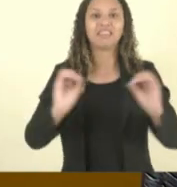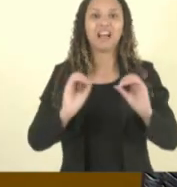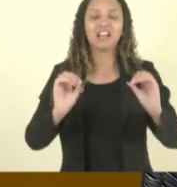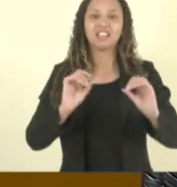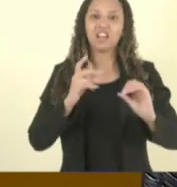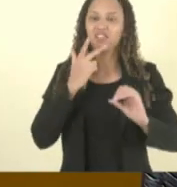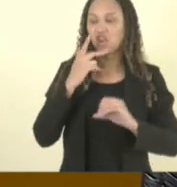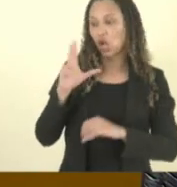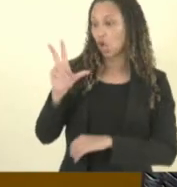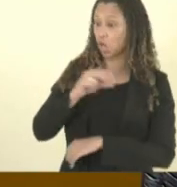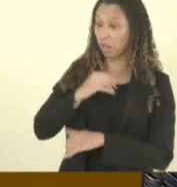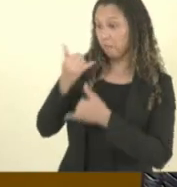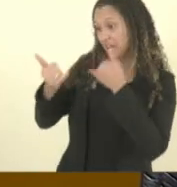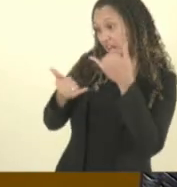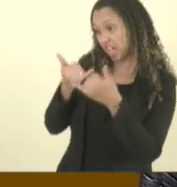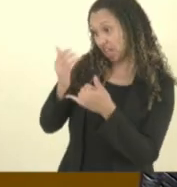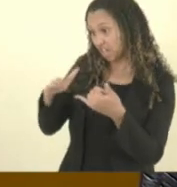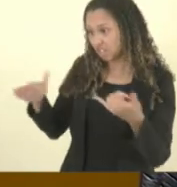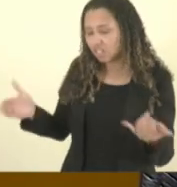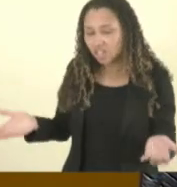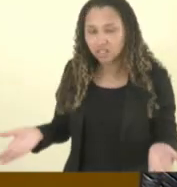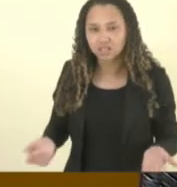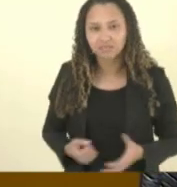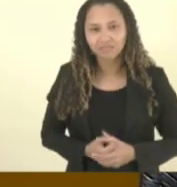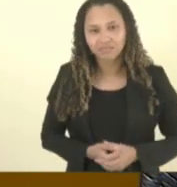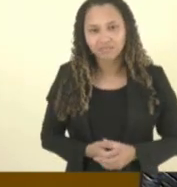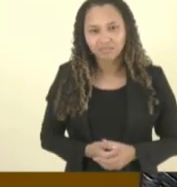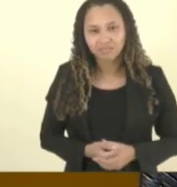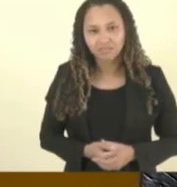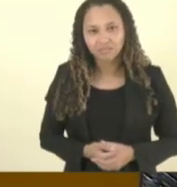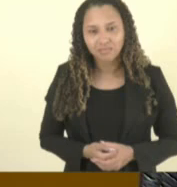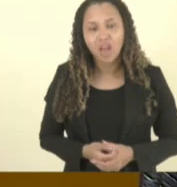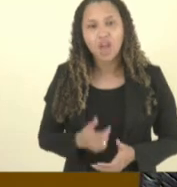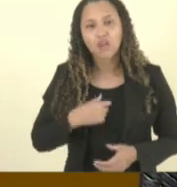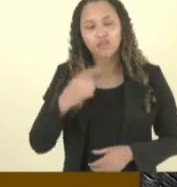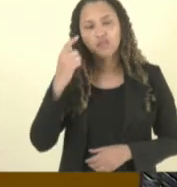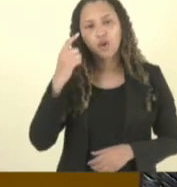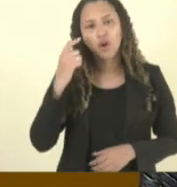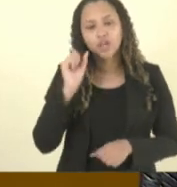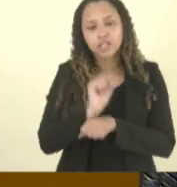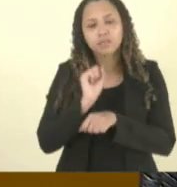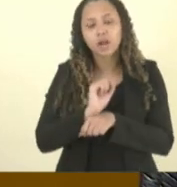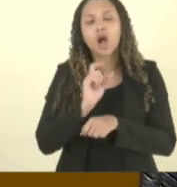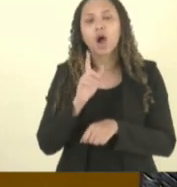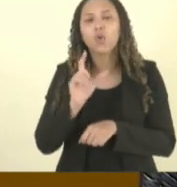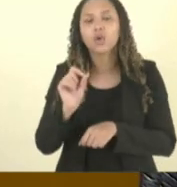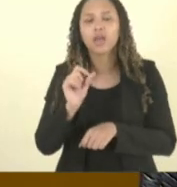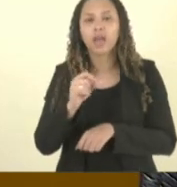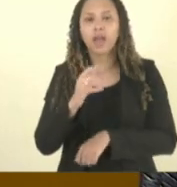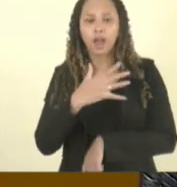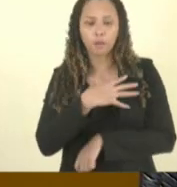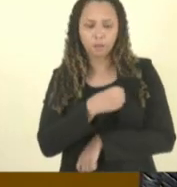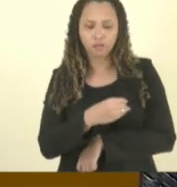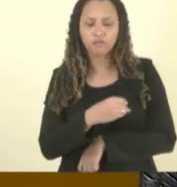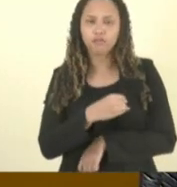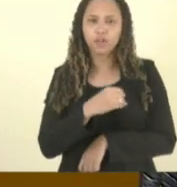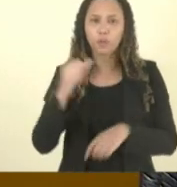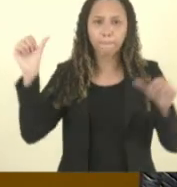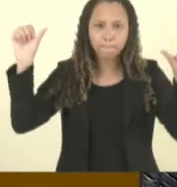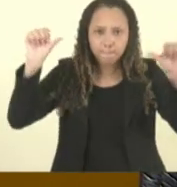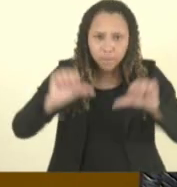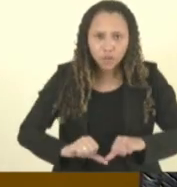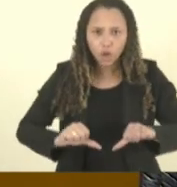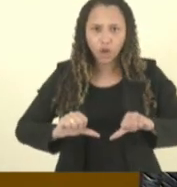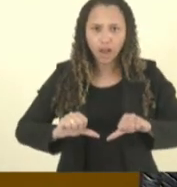de criança eu vou esperar meu filho o que? ter uma confusão na escola meu filho ficar muito nervoso e ficar agressivo